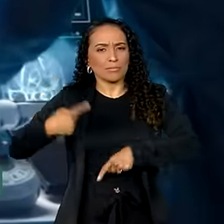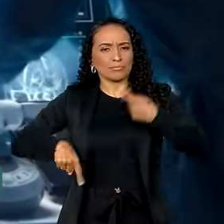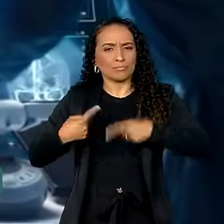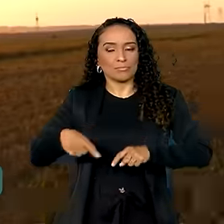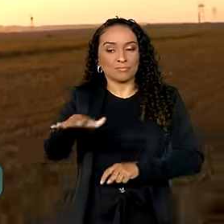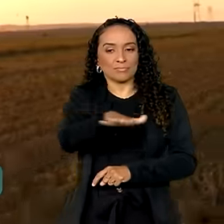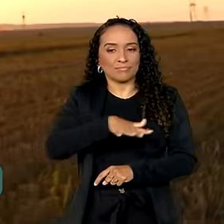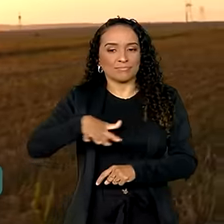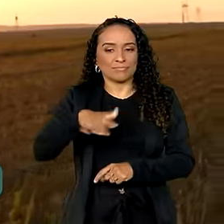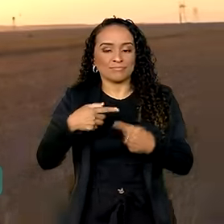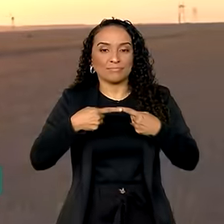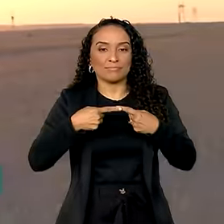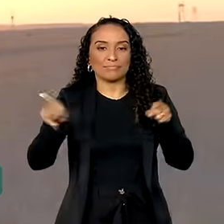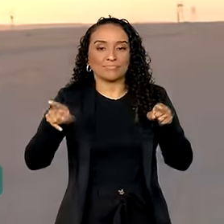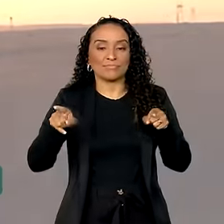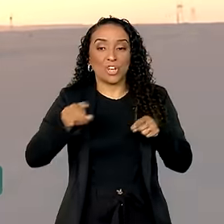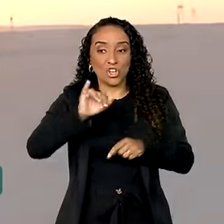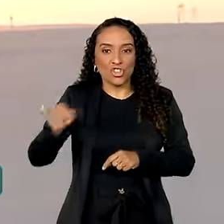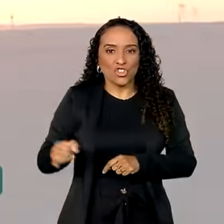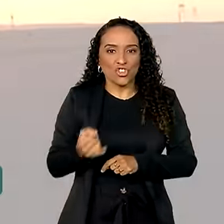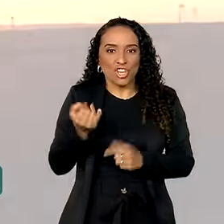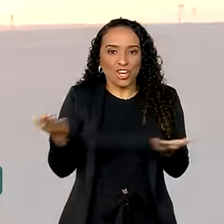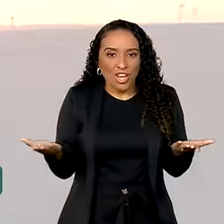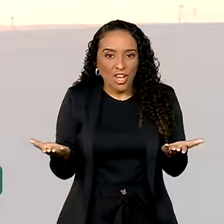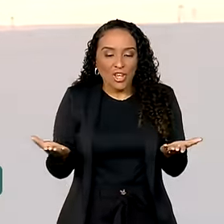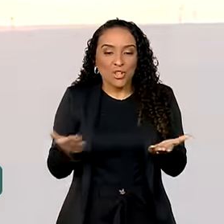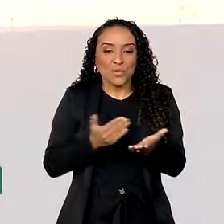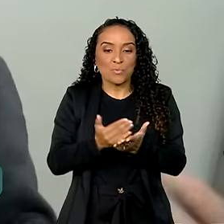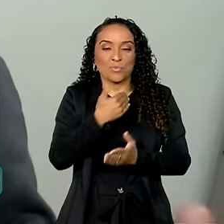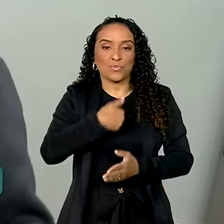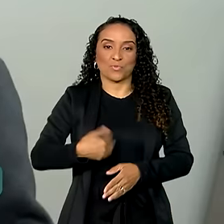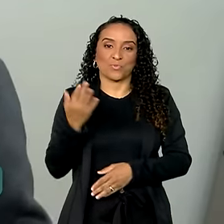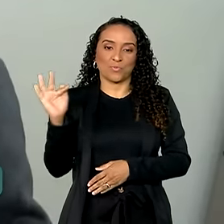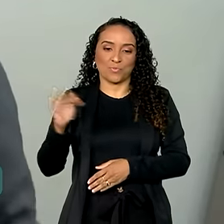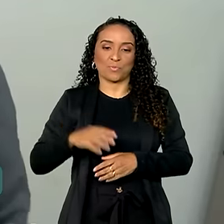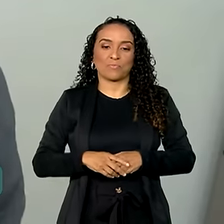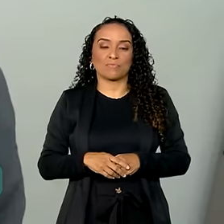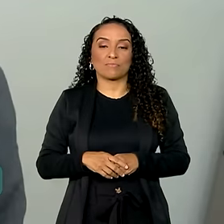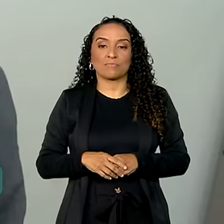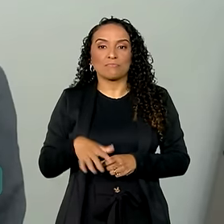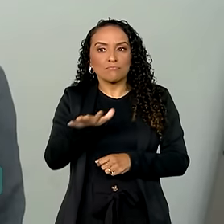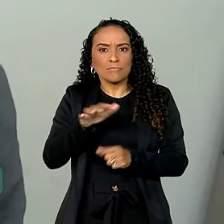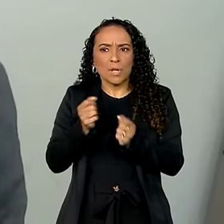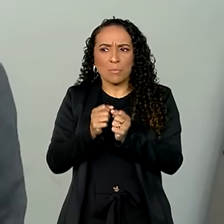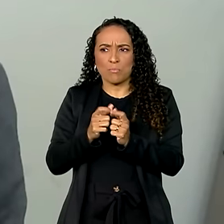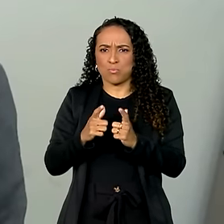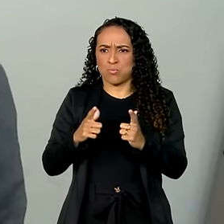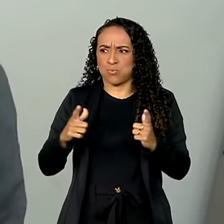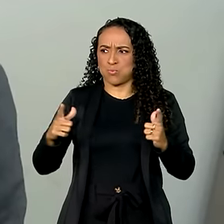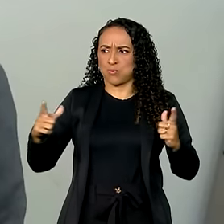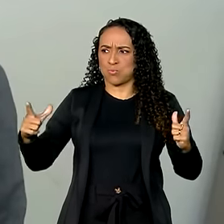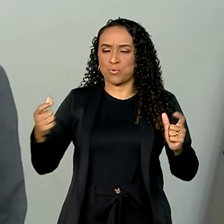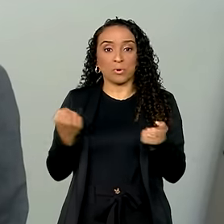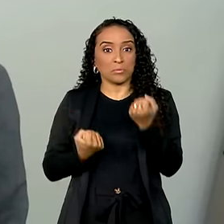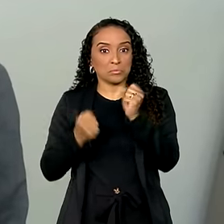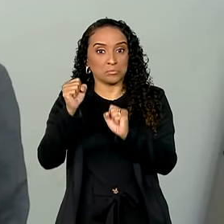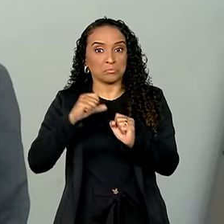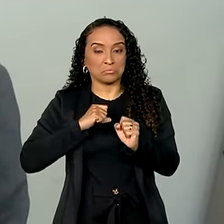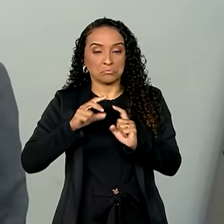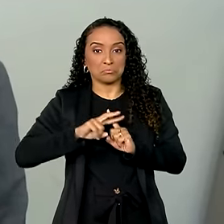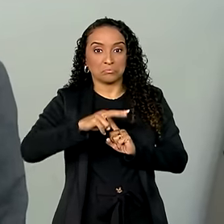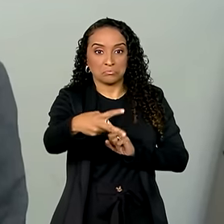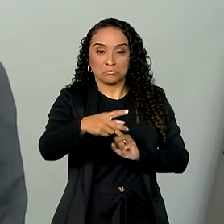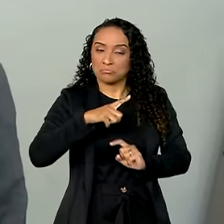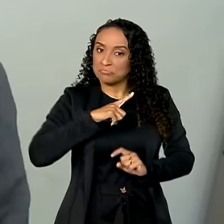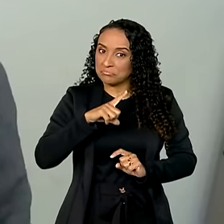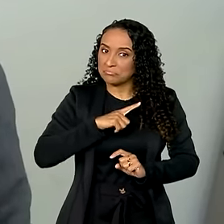para o setor lançado em janeiro deste ano pelo governo federal. O crescimento do setor industrial tem muitos efeitos,